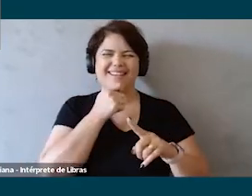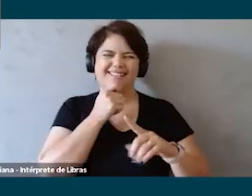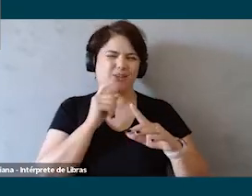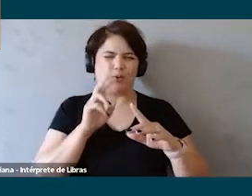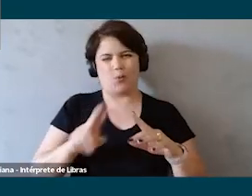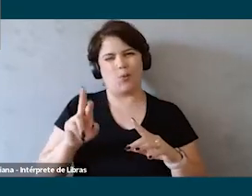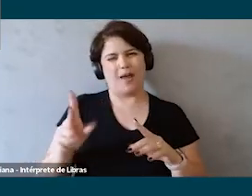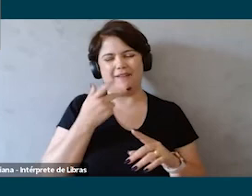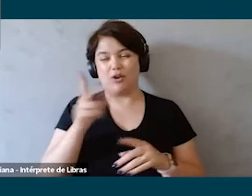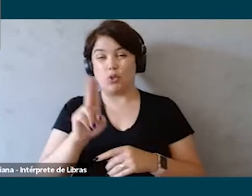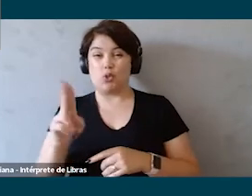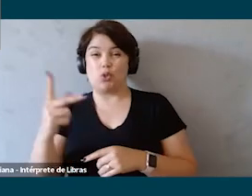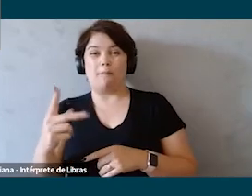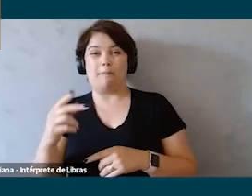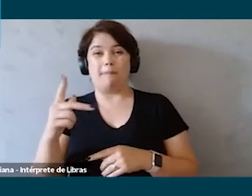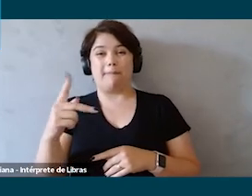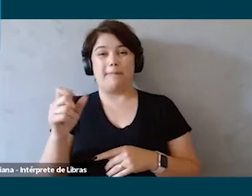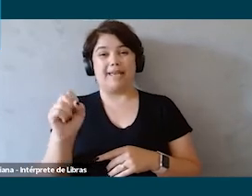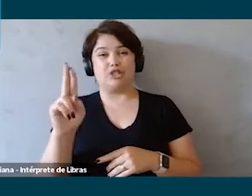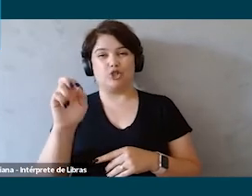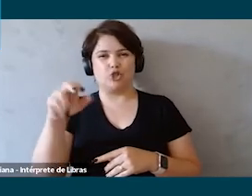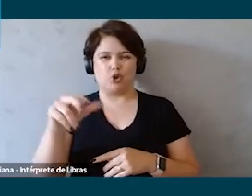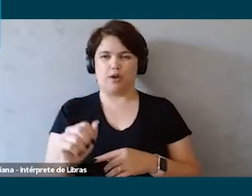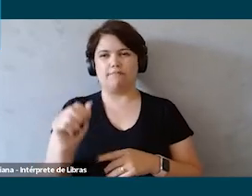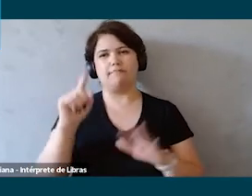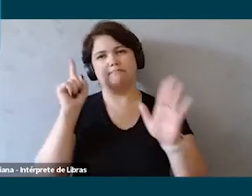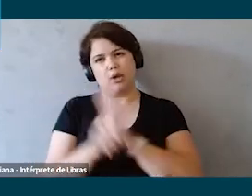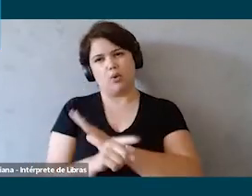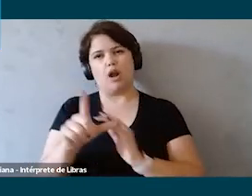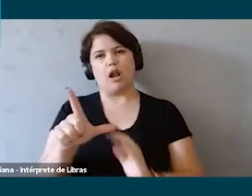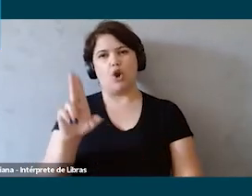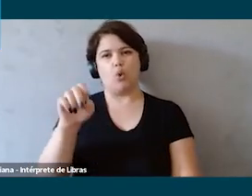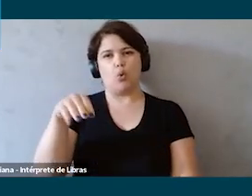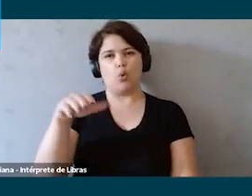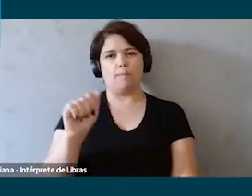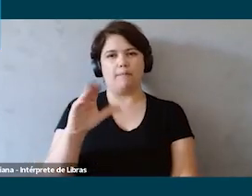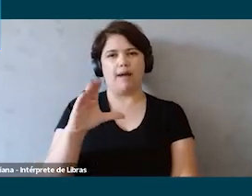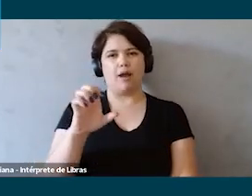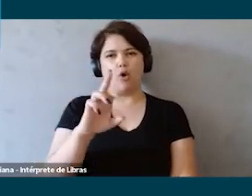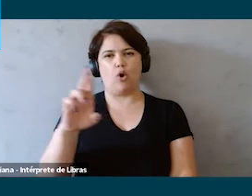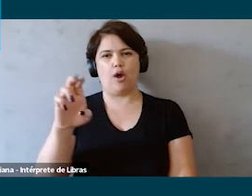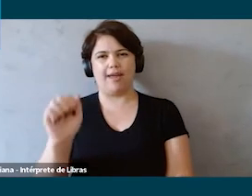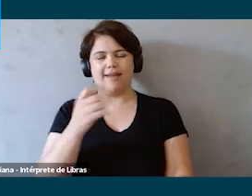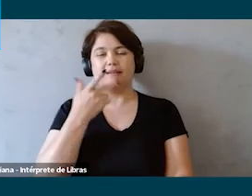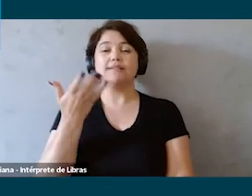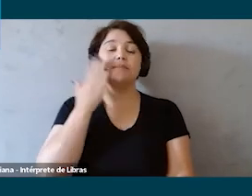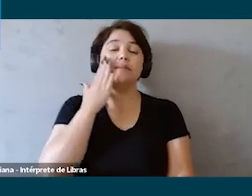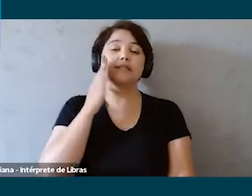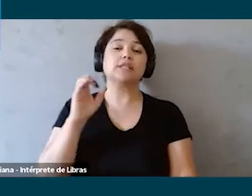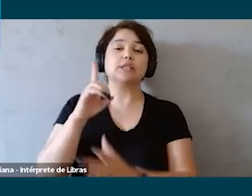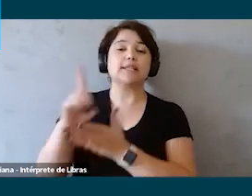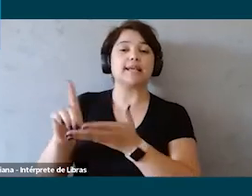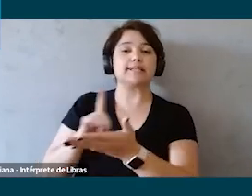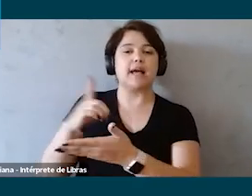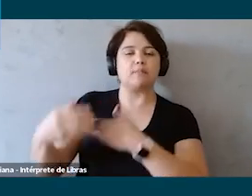forma por esse motivo tá bom mais uma pergunta que é da Luma Correia ela quer saber se o processo de design